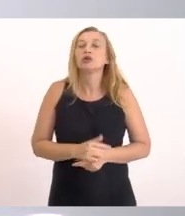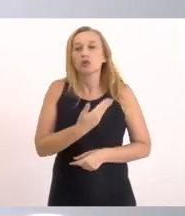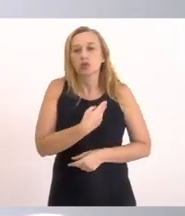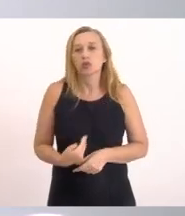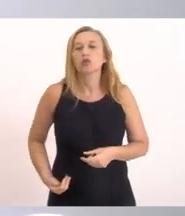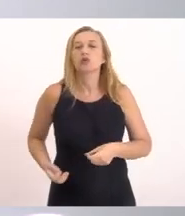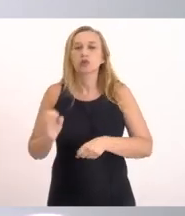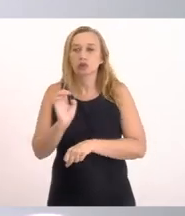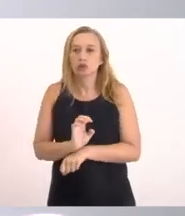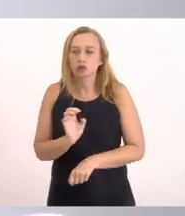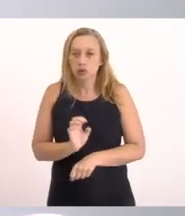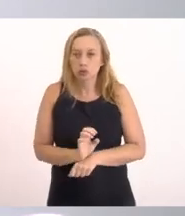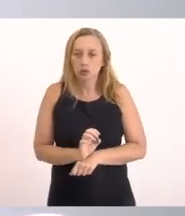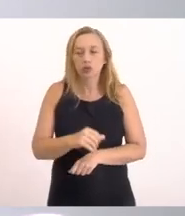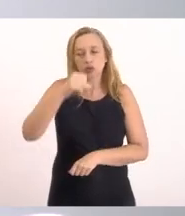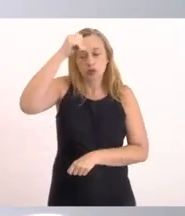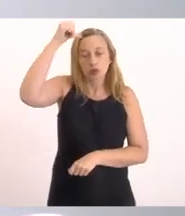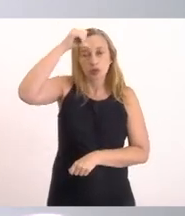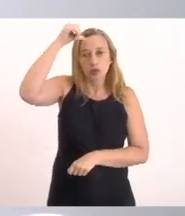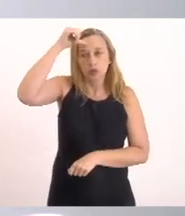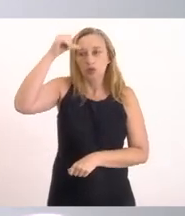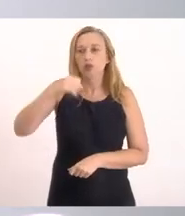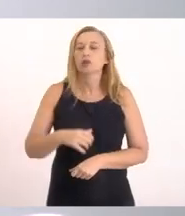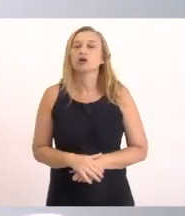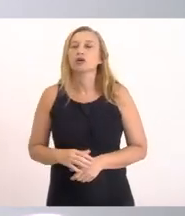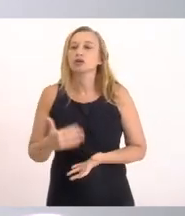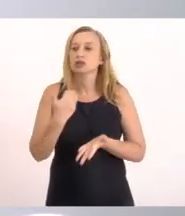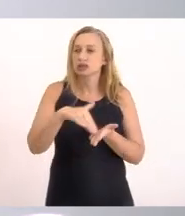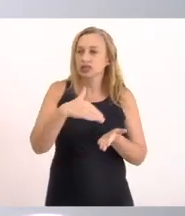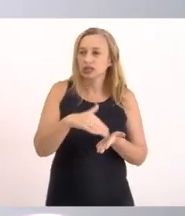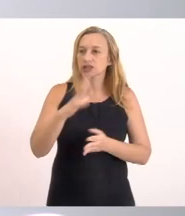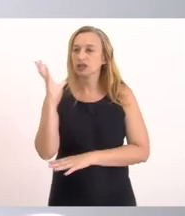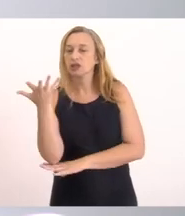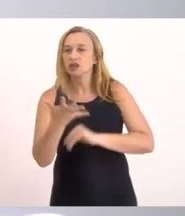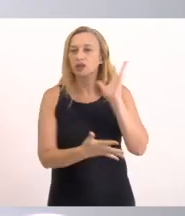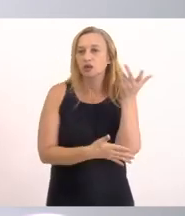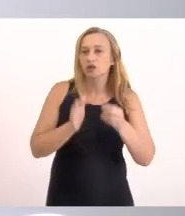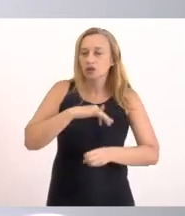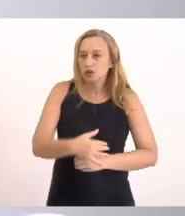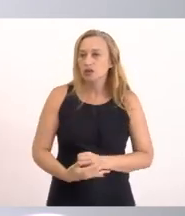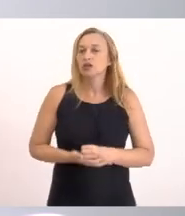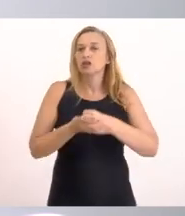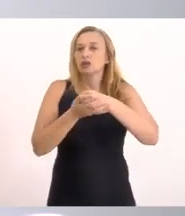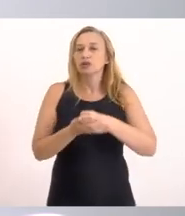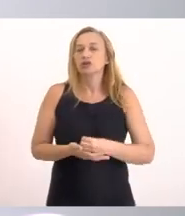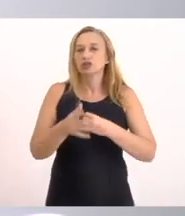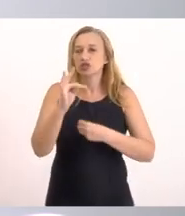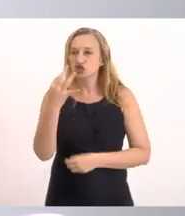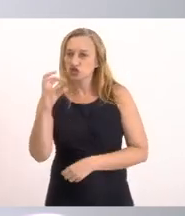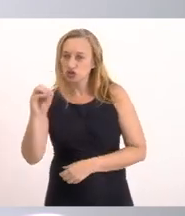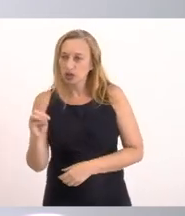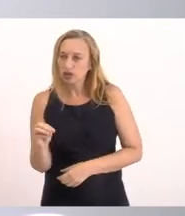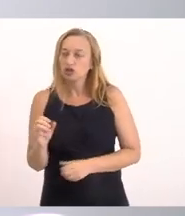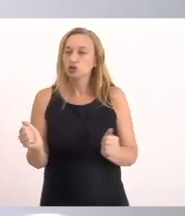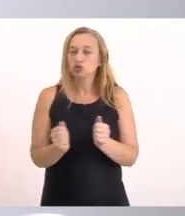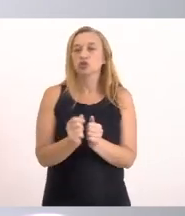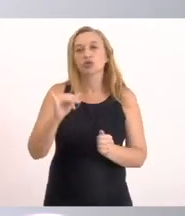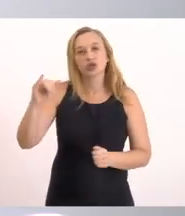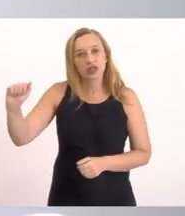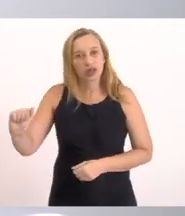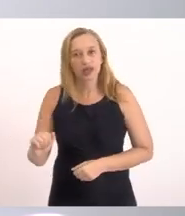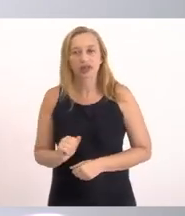governo Do estado Através do governador Cláudio Castro E do secretário De ambiente Sustentabilidade Tiago Pampolha Juntamente com o INEA